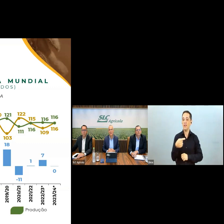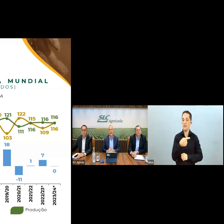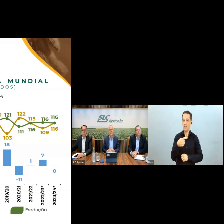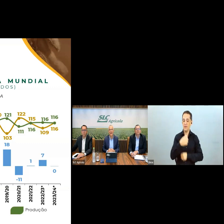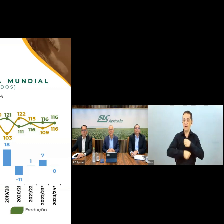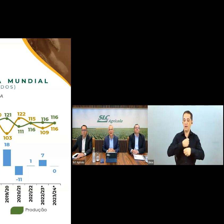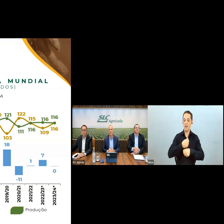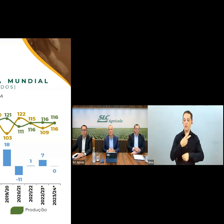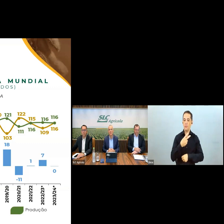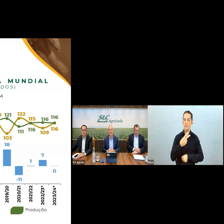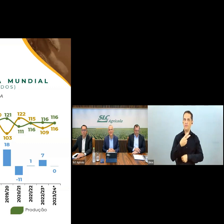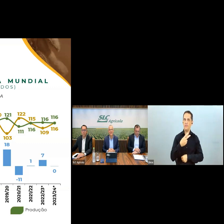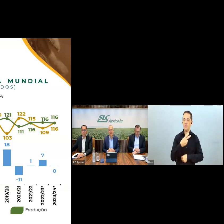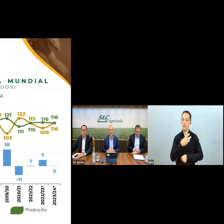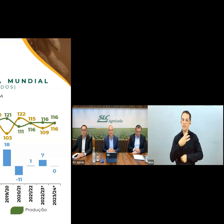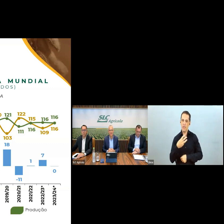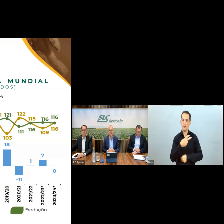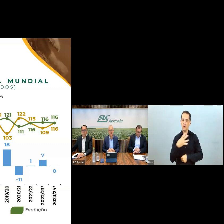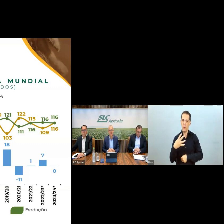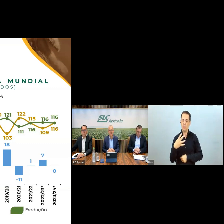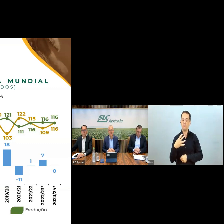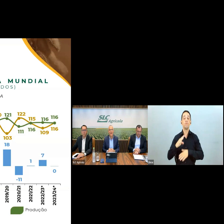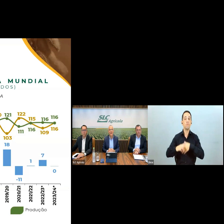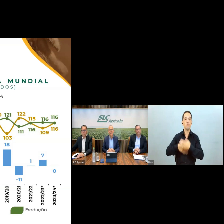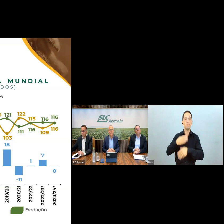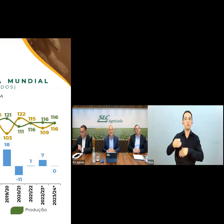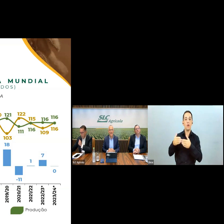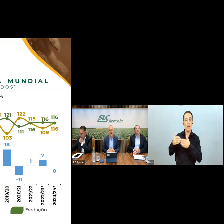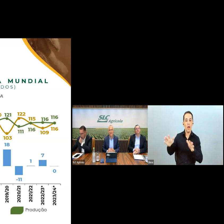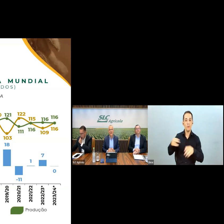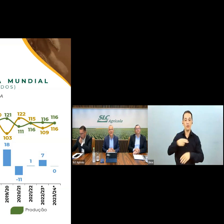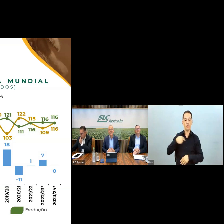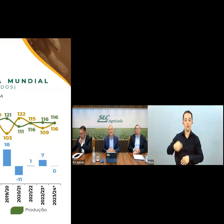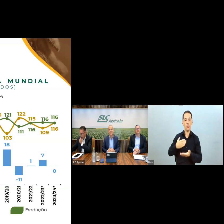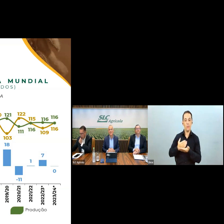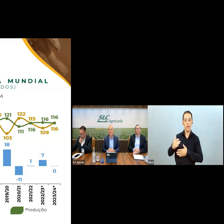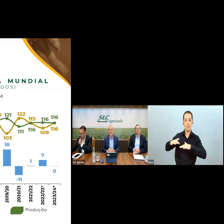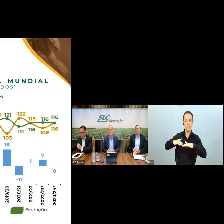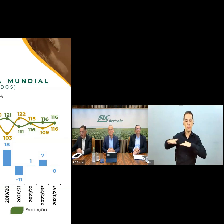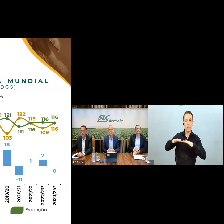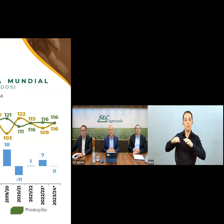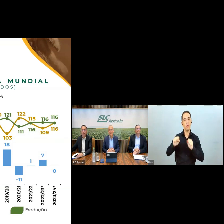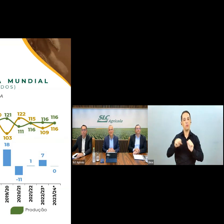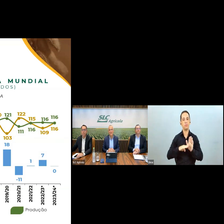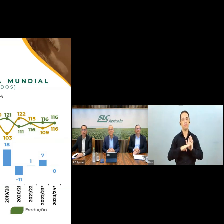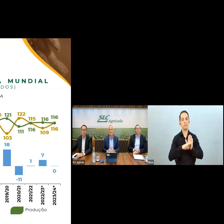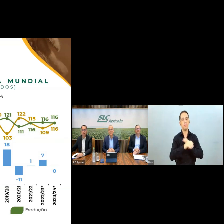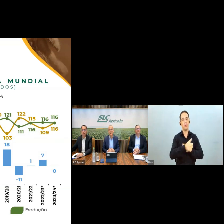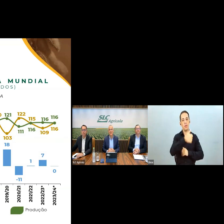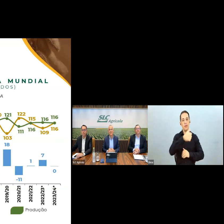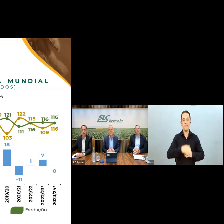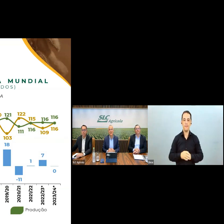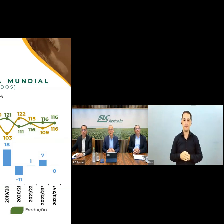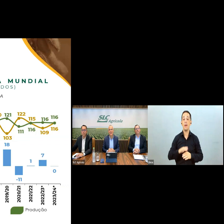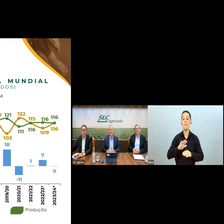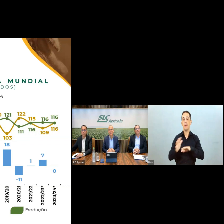reabertura gradual do país asiático. No entanto, em relação às expectativas positivas para o